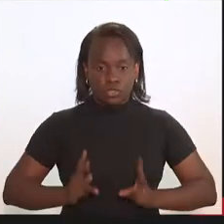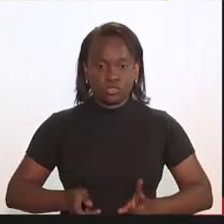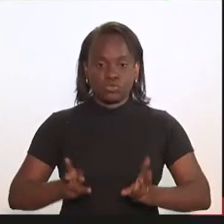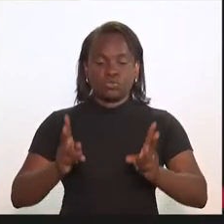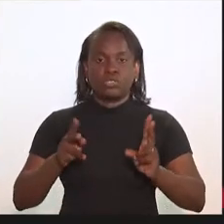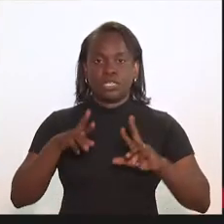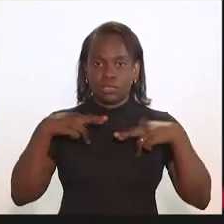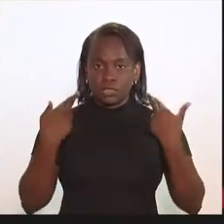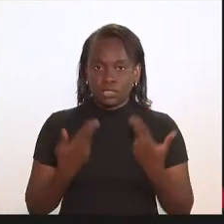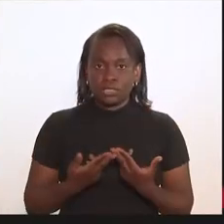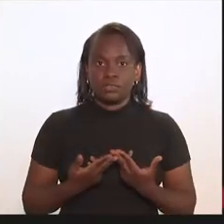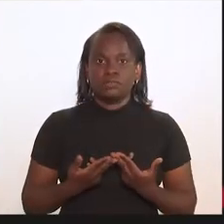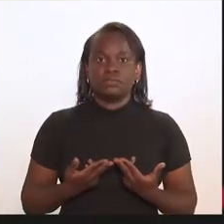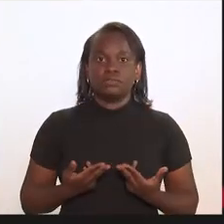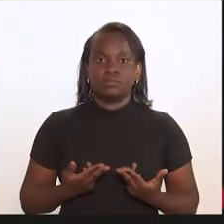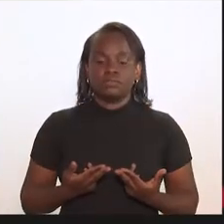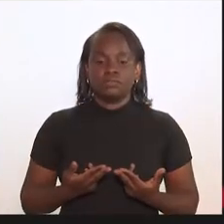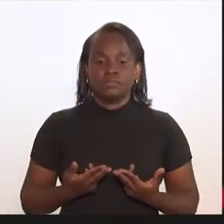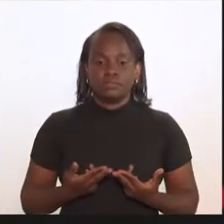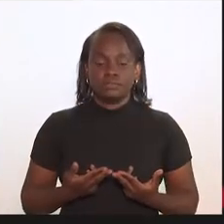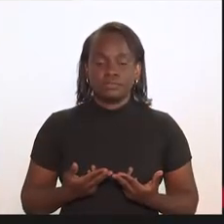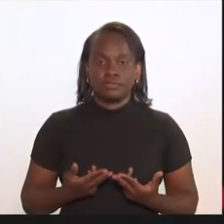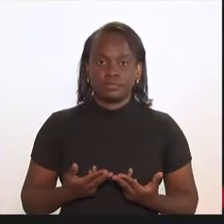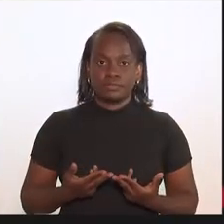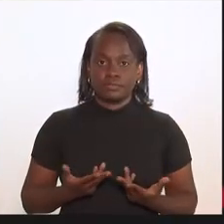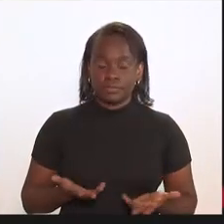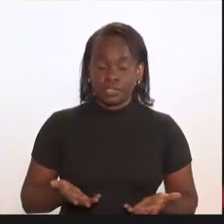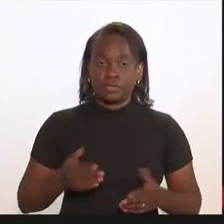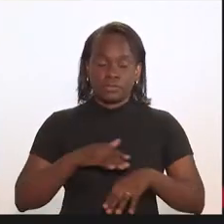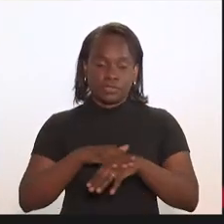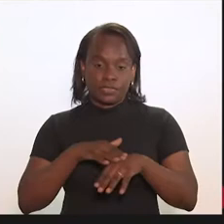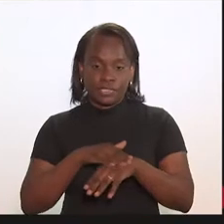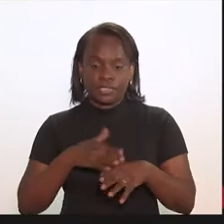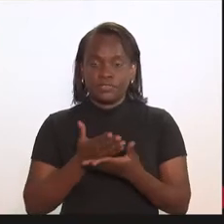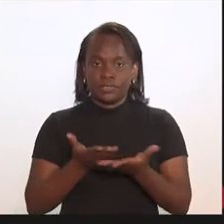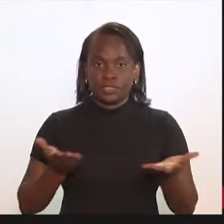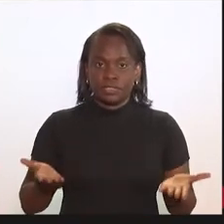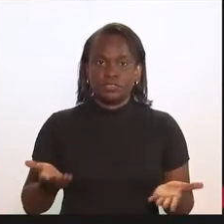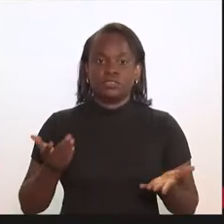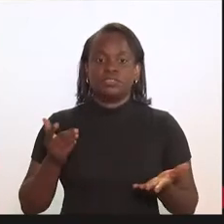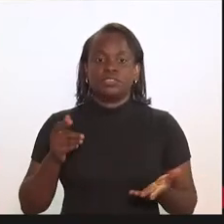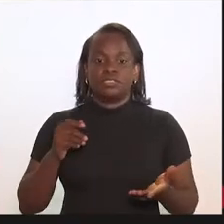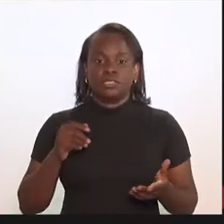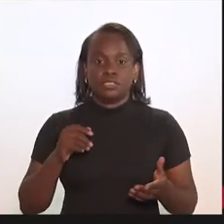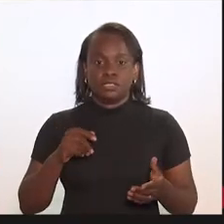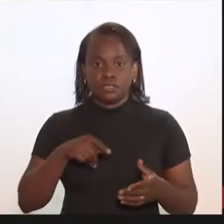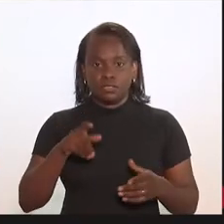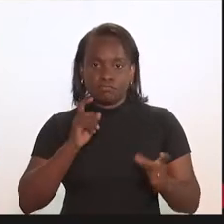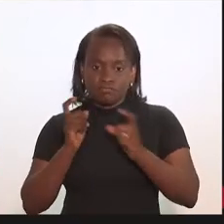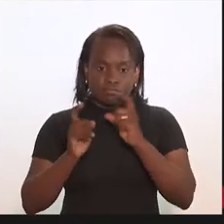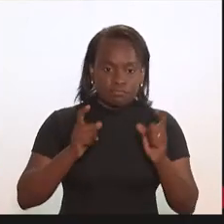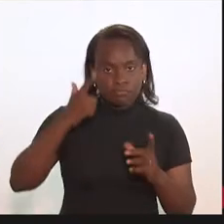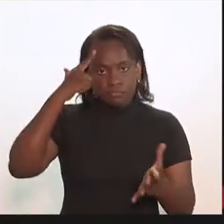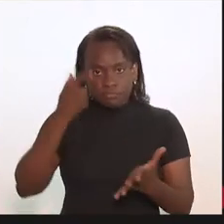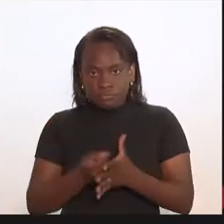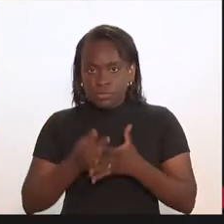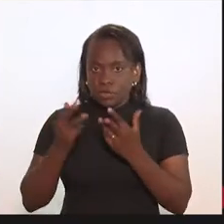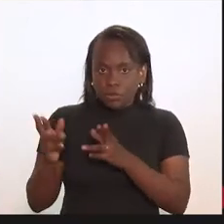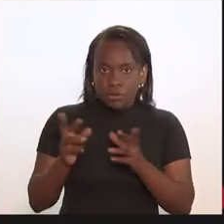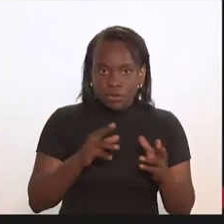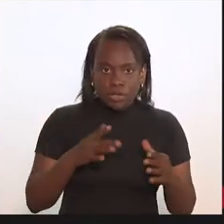Prosseguindo aqui na reunião, para conversar com os senhores, para consenso e todos,